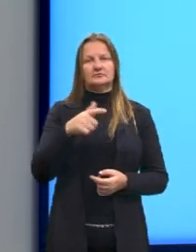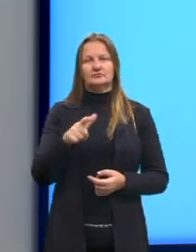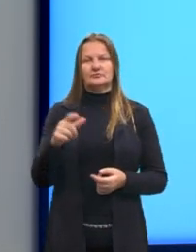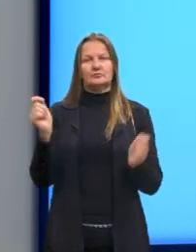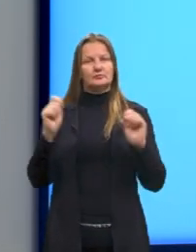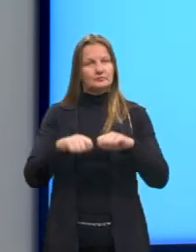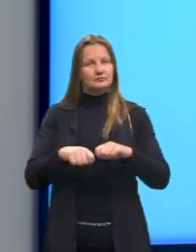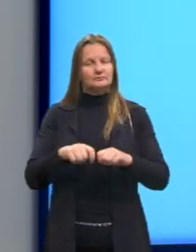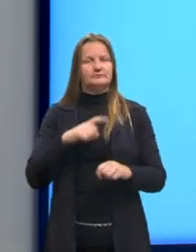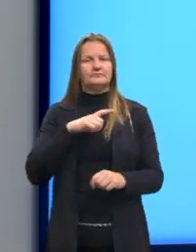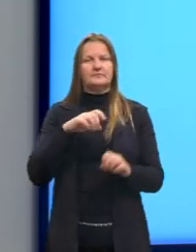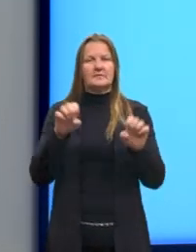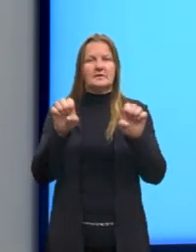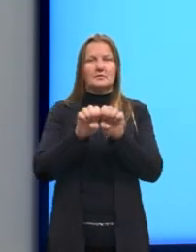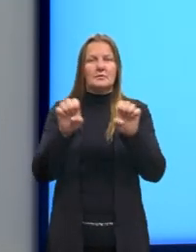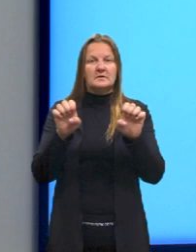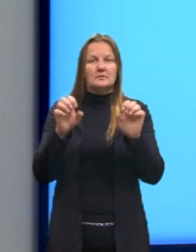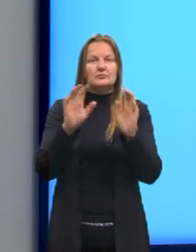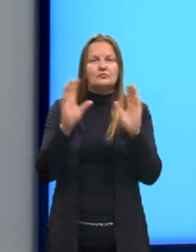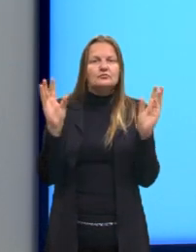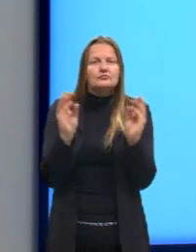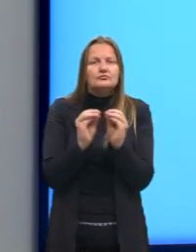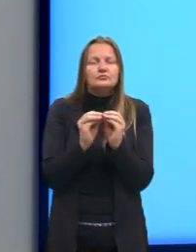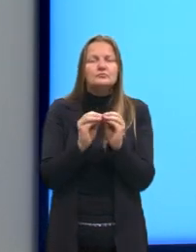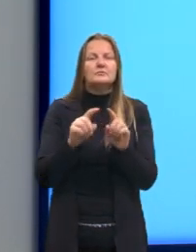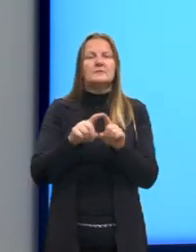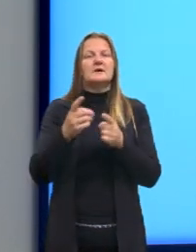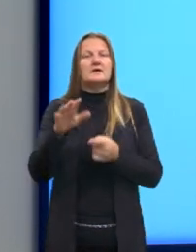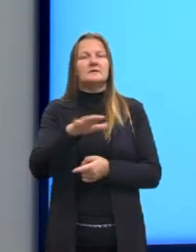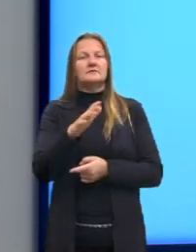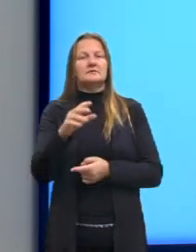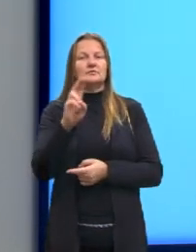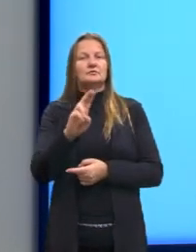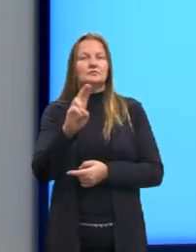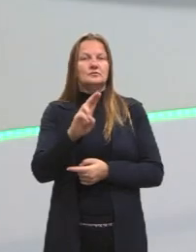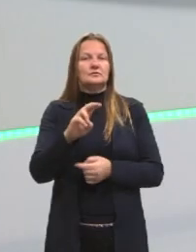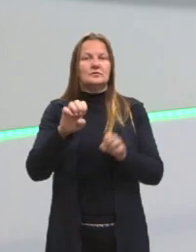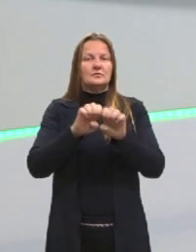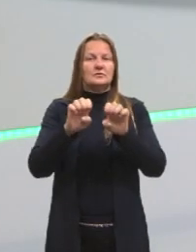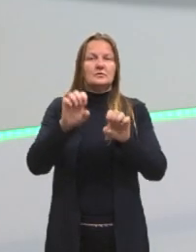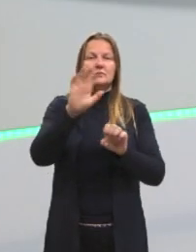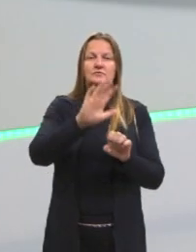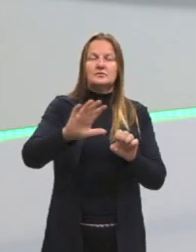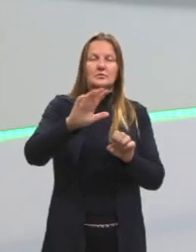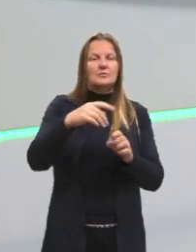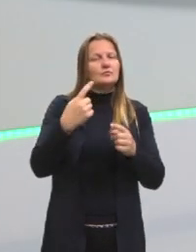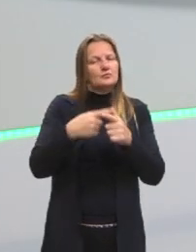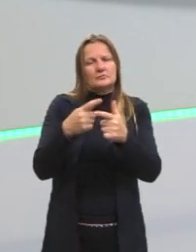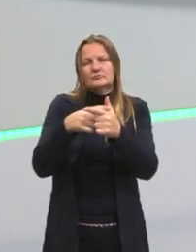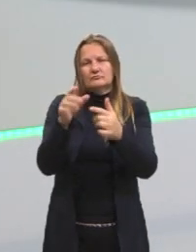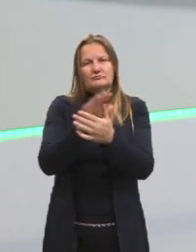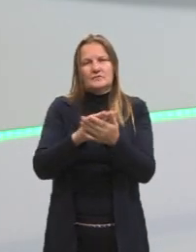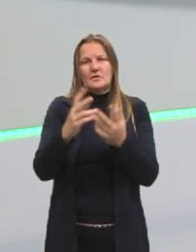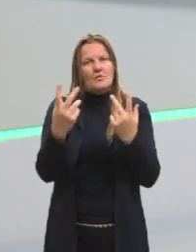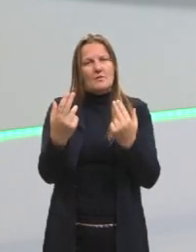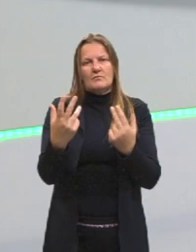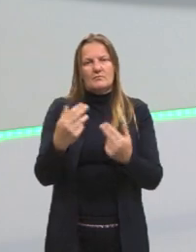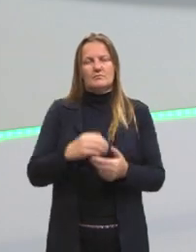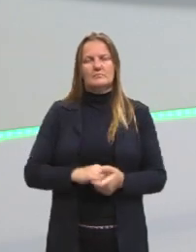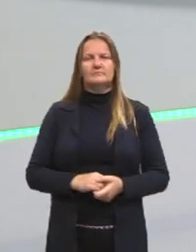foi possível utilizar a equação reduzida, ou quer utilizar a equação geral, não tem problema nenhum, tá?